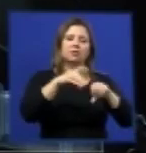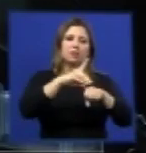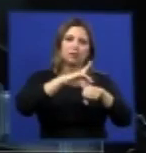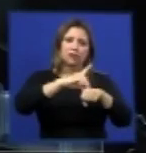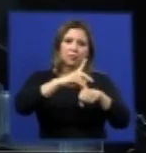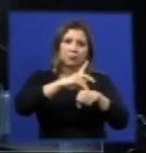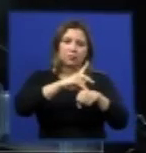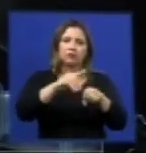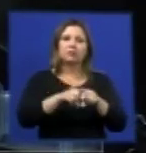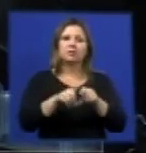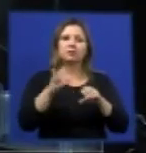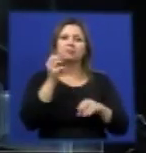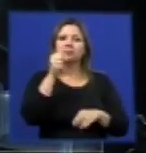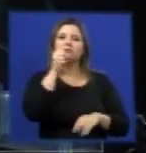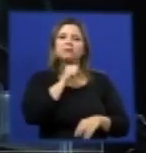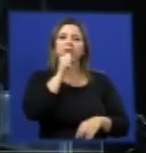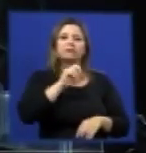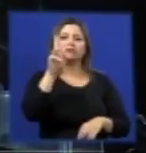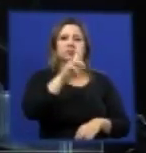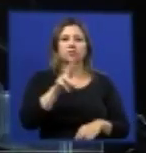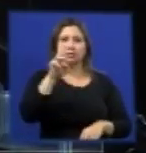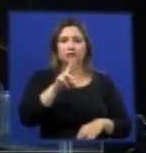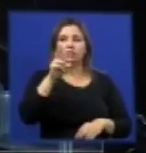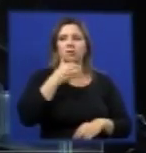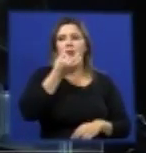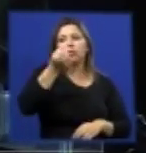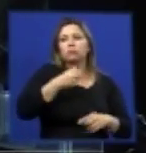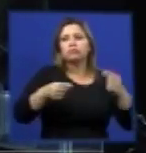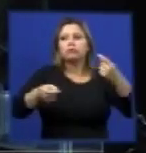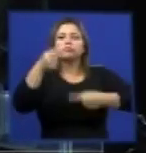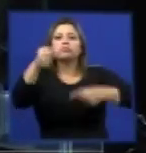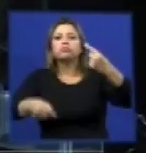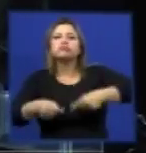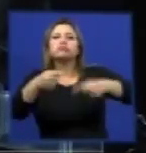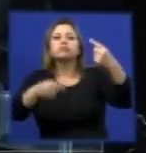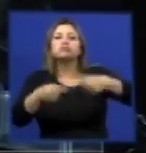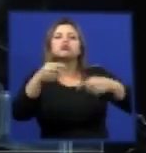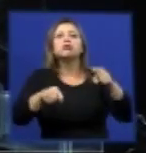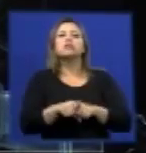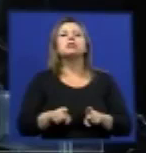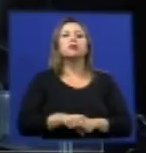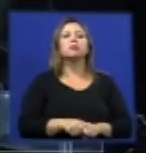continuando a discutir essa relação de dengue e pneus